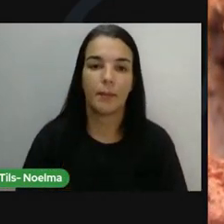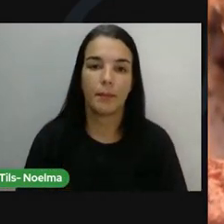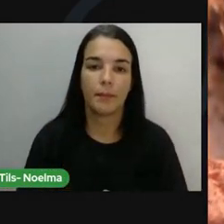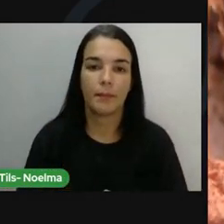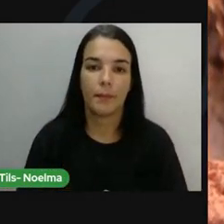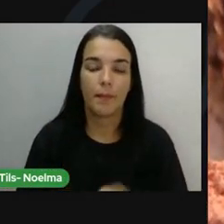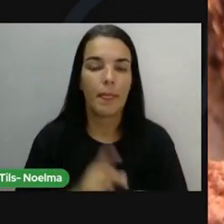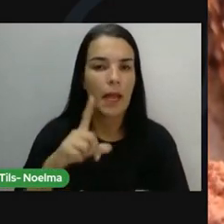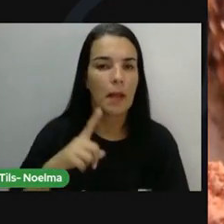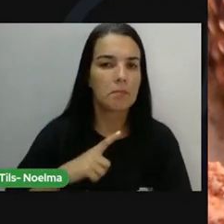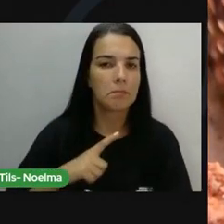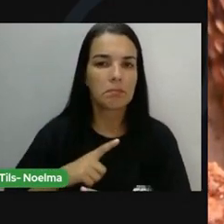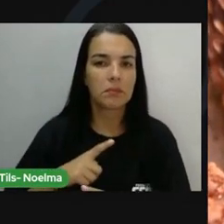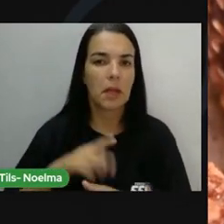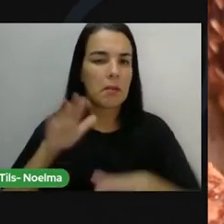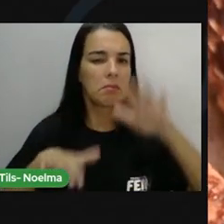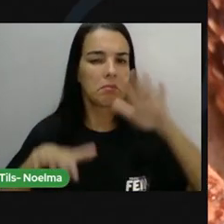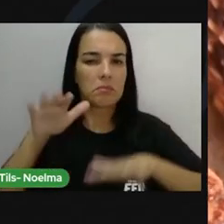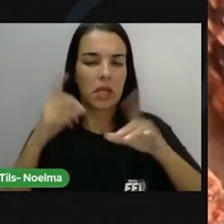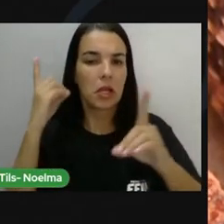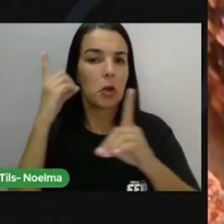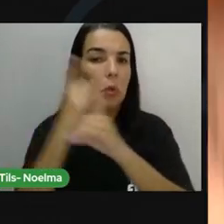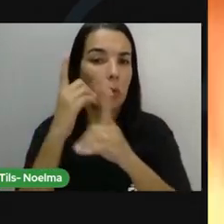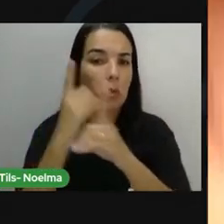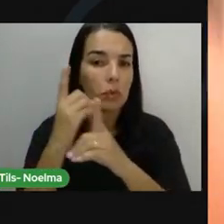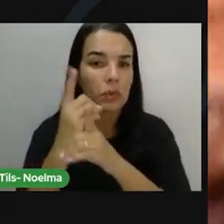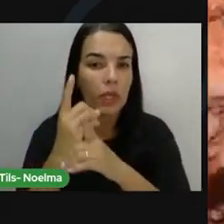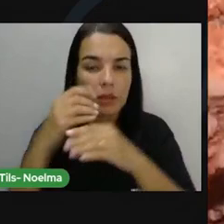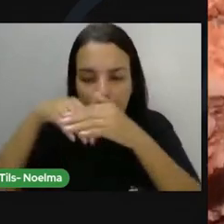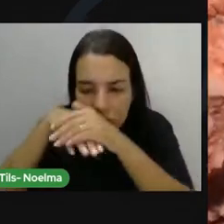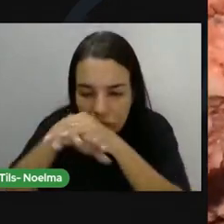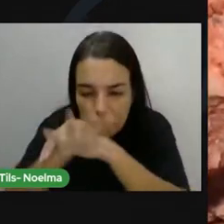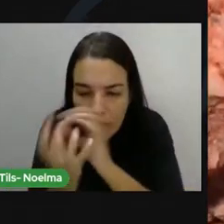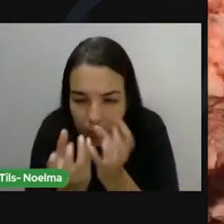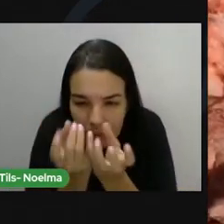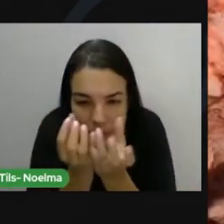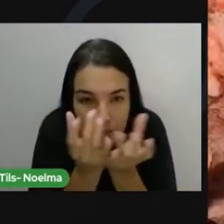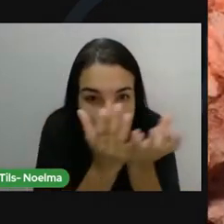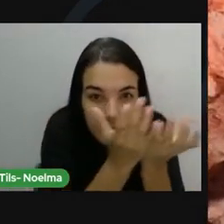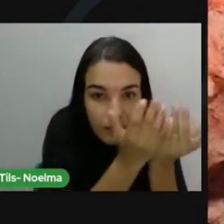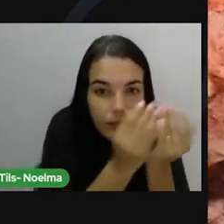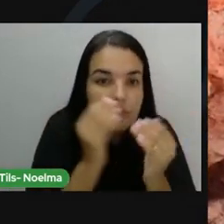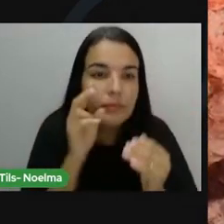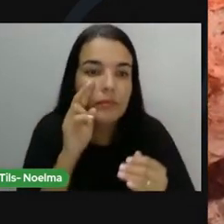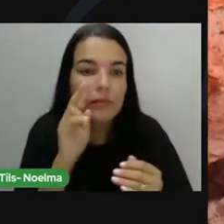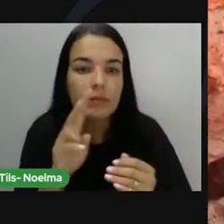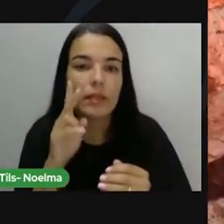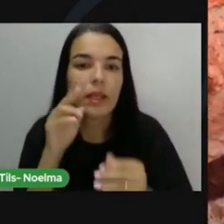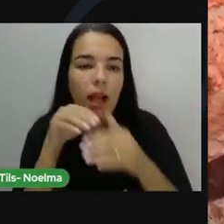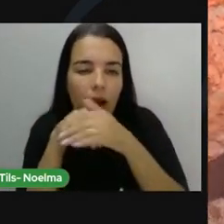Esta cobra é geralmente encontrada em moites de capins, onde busca alimento e abrigo.